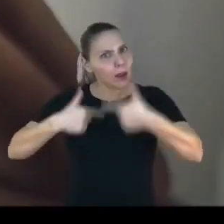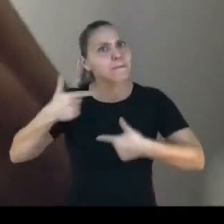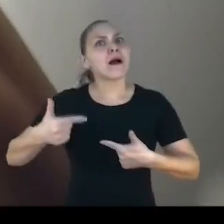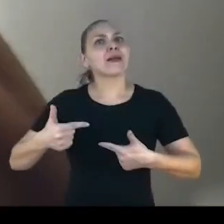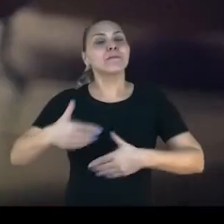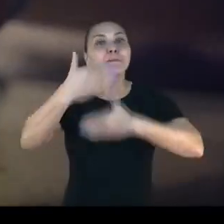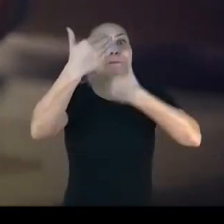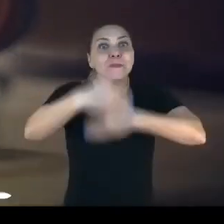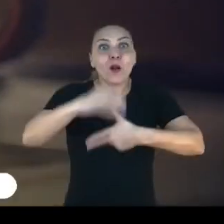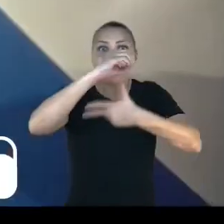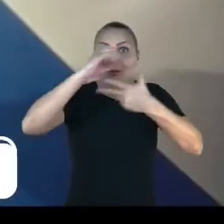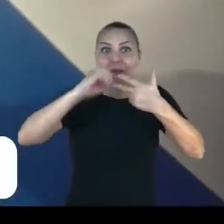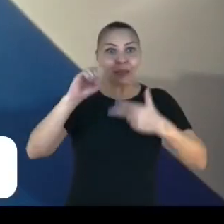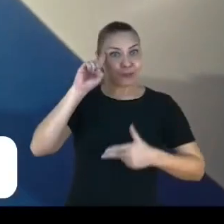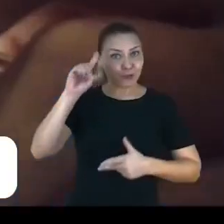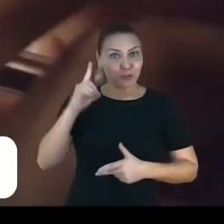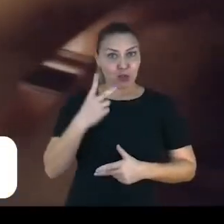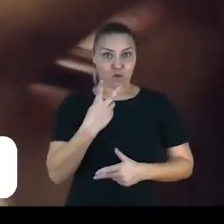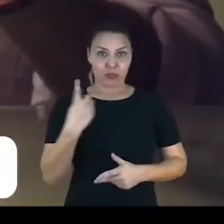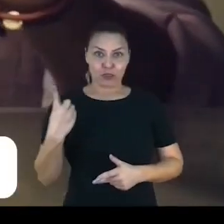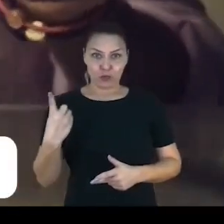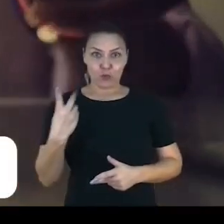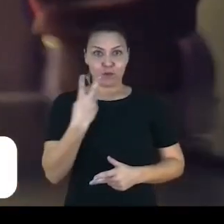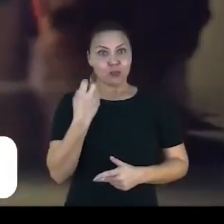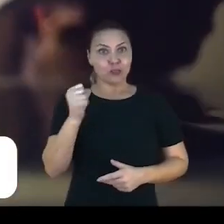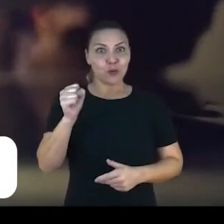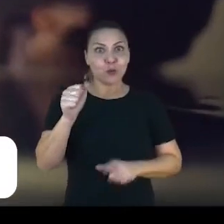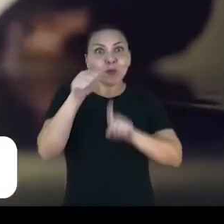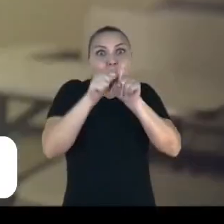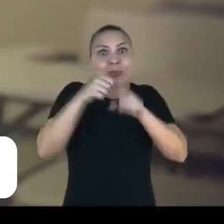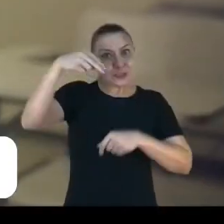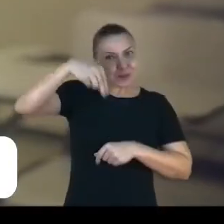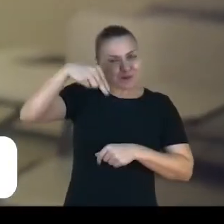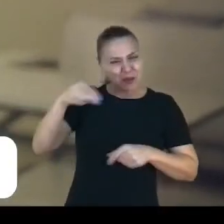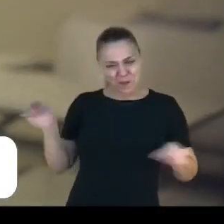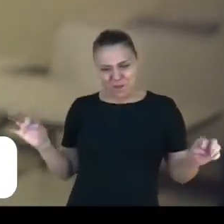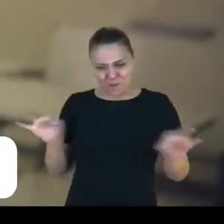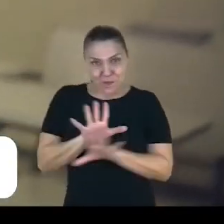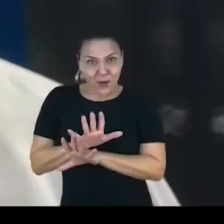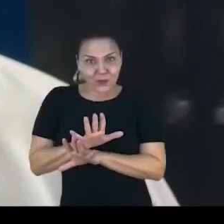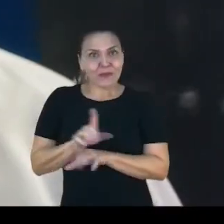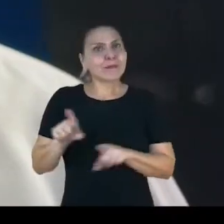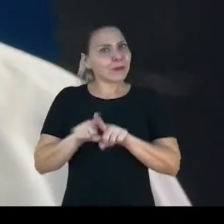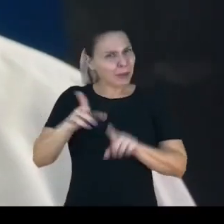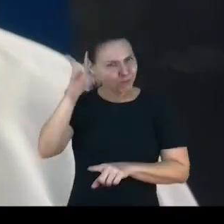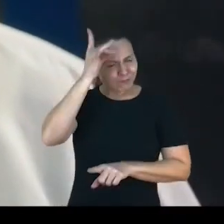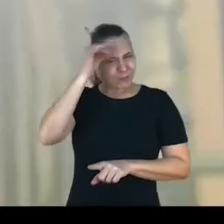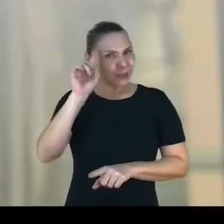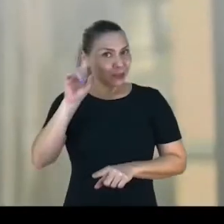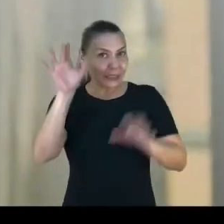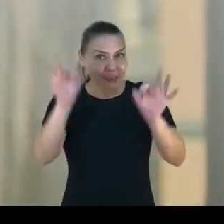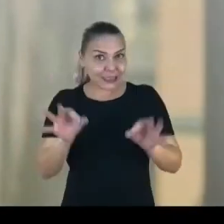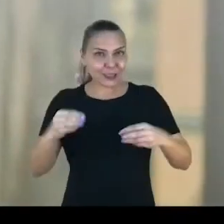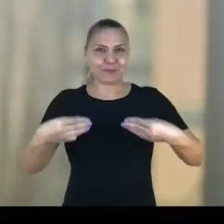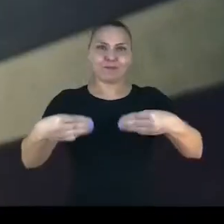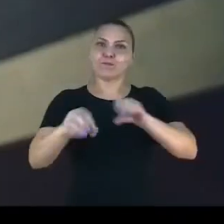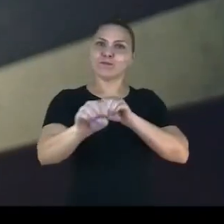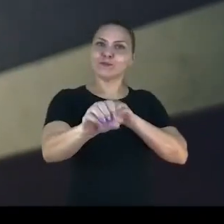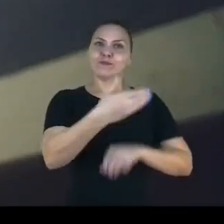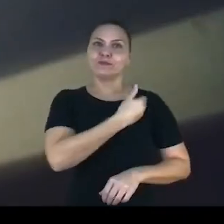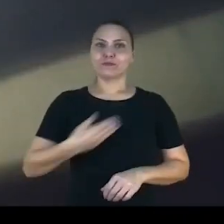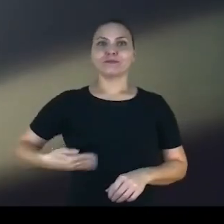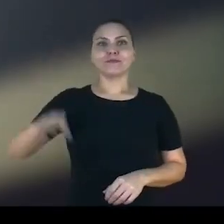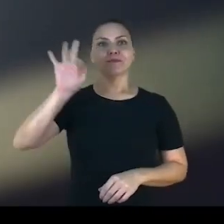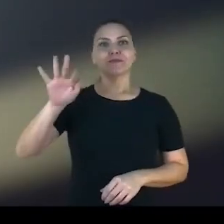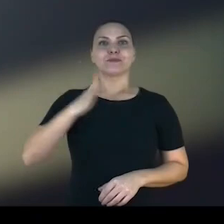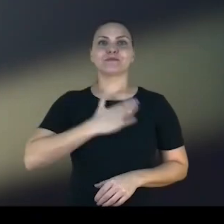As provas serão dias 21 e 28 de novembro. Prepare-se bem e guarde essas datas. Ministério da Educação e